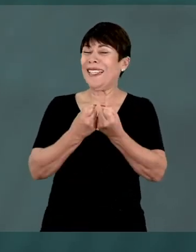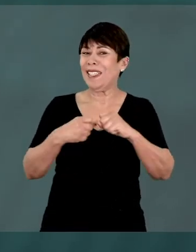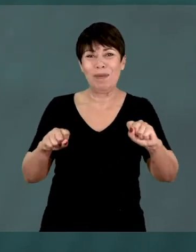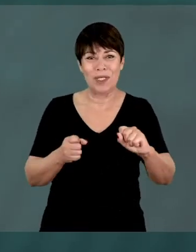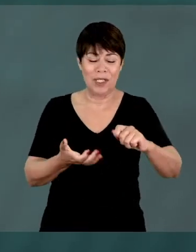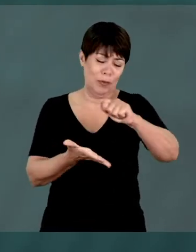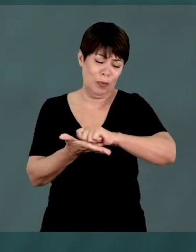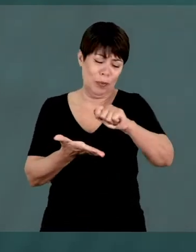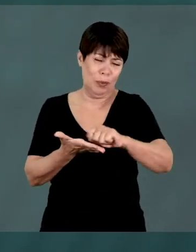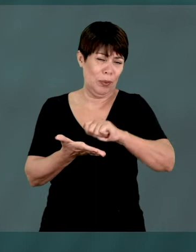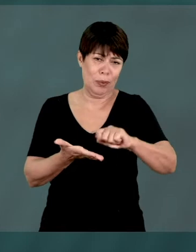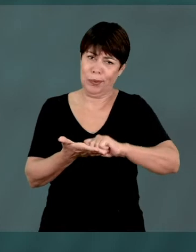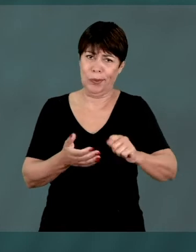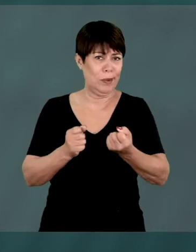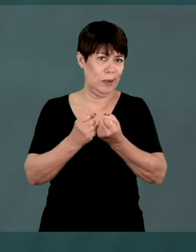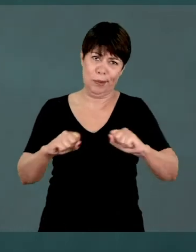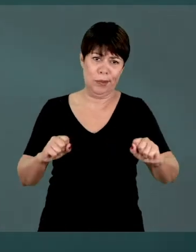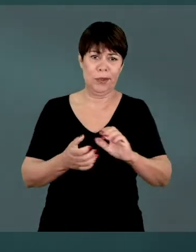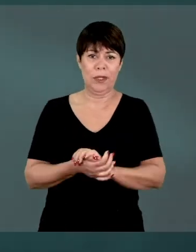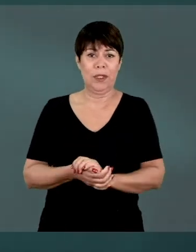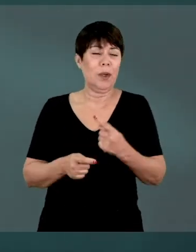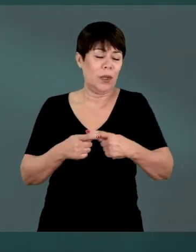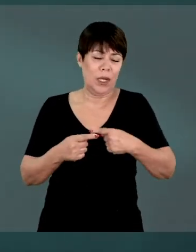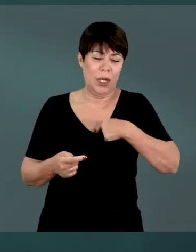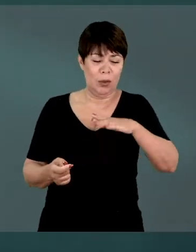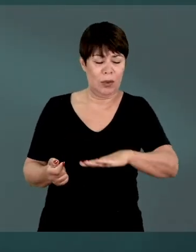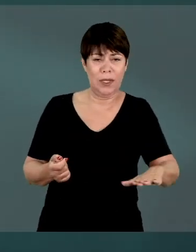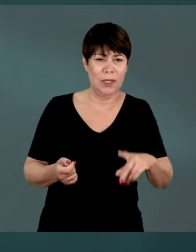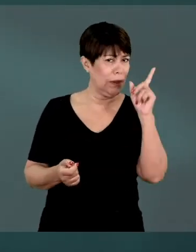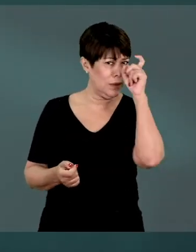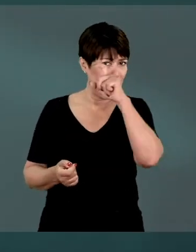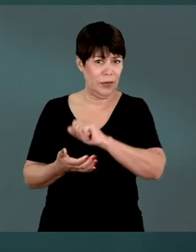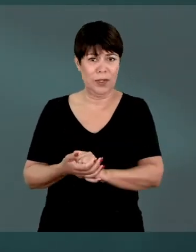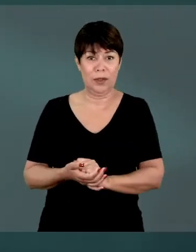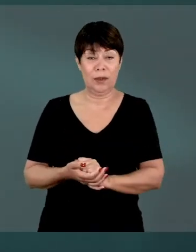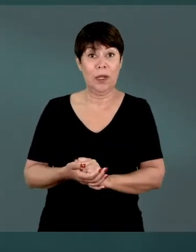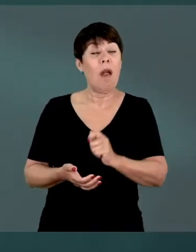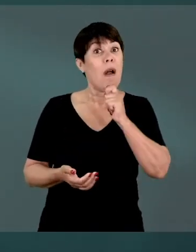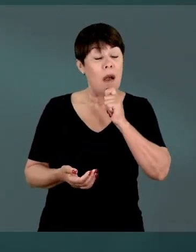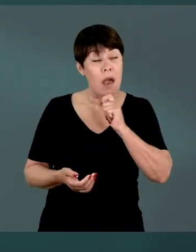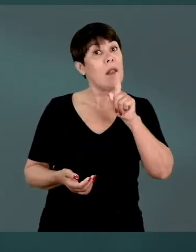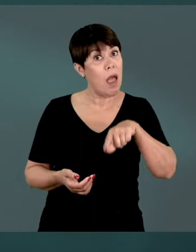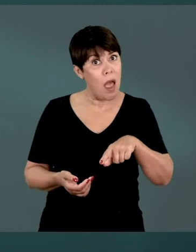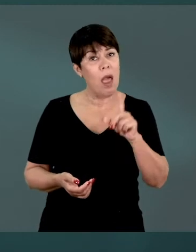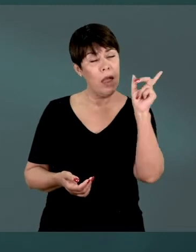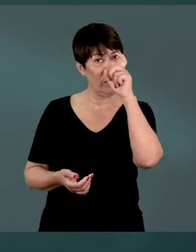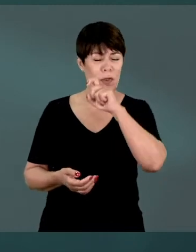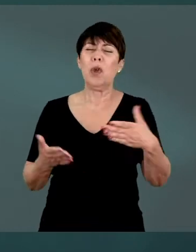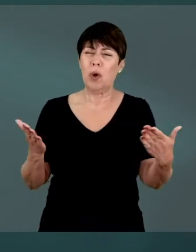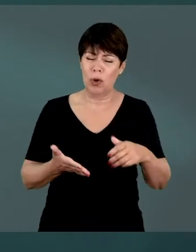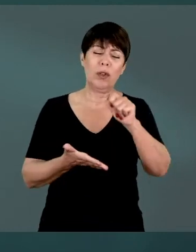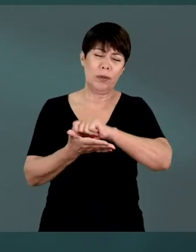Era impossível escrever à mão quando era criança. Ainda é difícil, né? Hoje eu